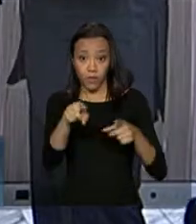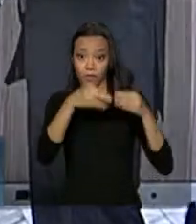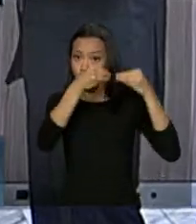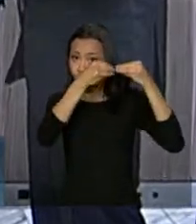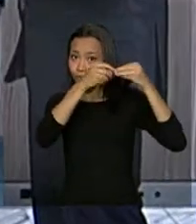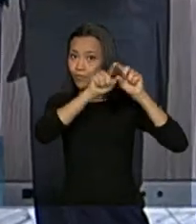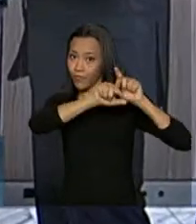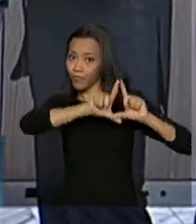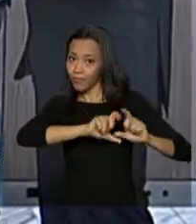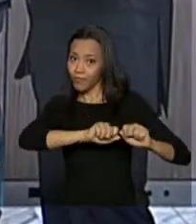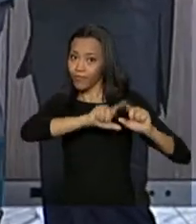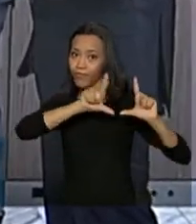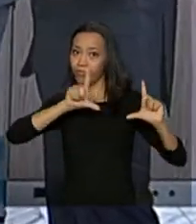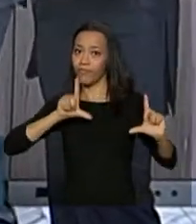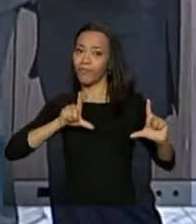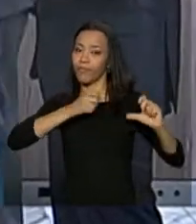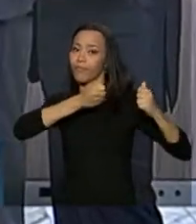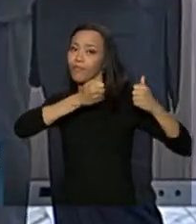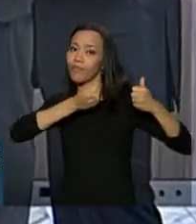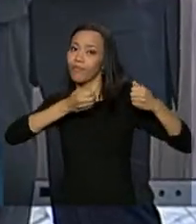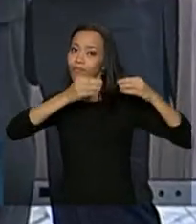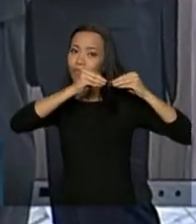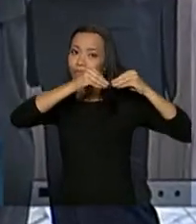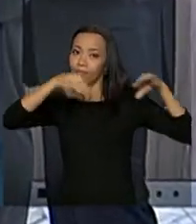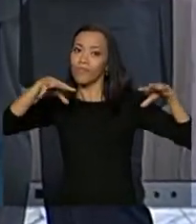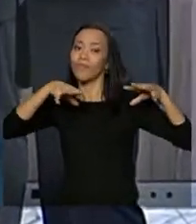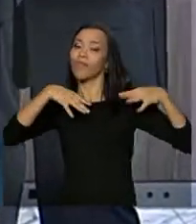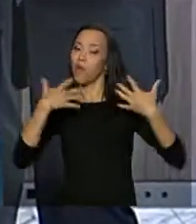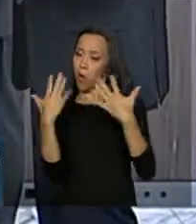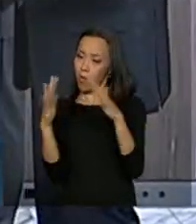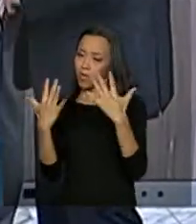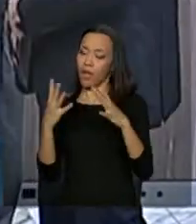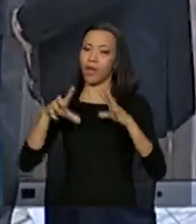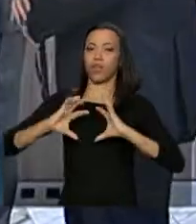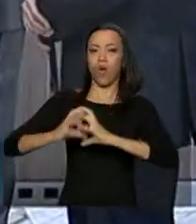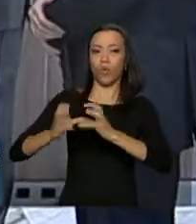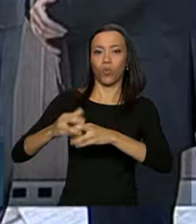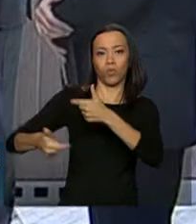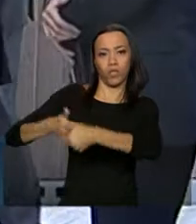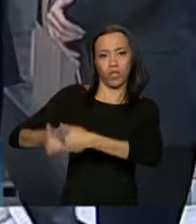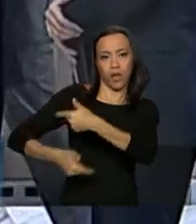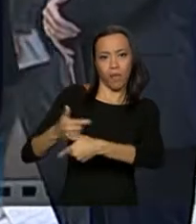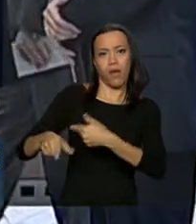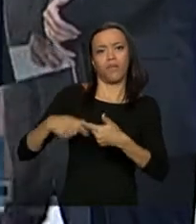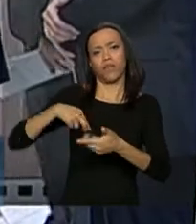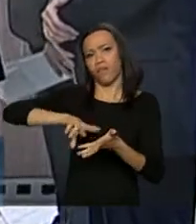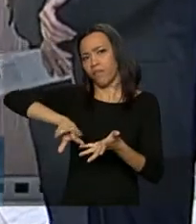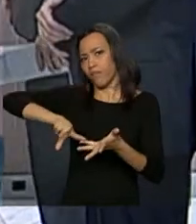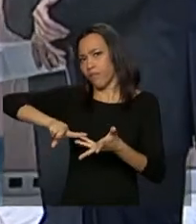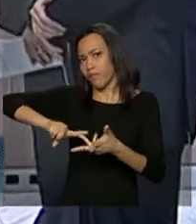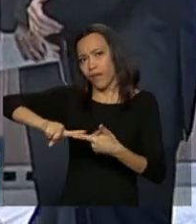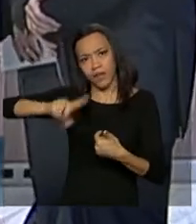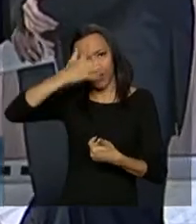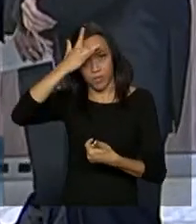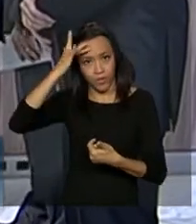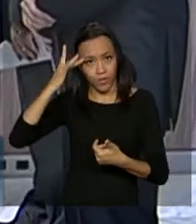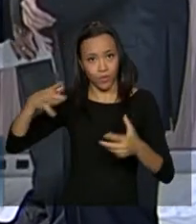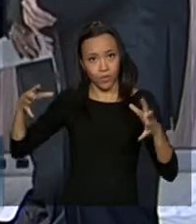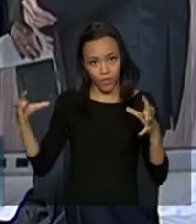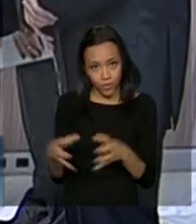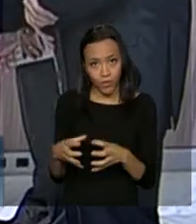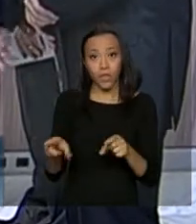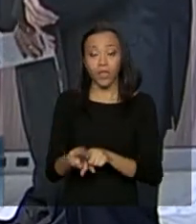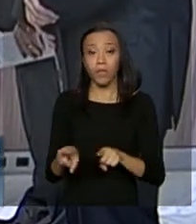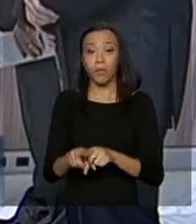dessa placa em homenagem ao Grupo Móvel. Ele é integrado por auditores fiscais do trabalho, membros do